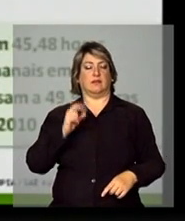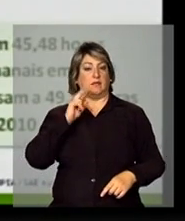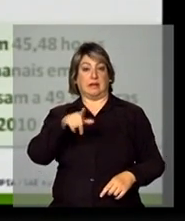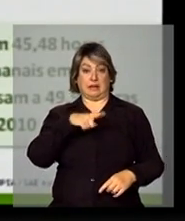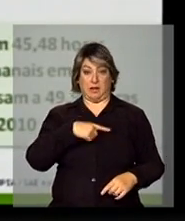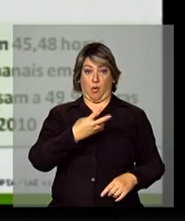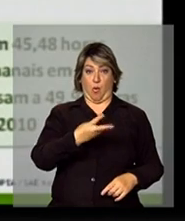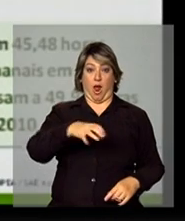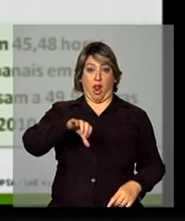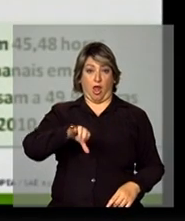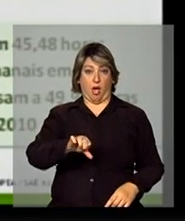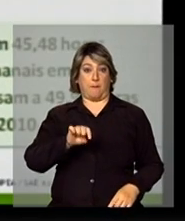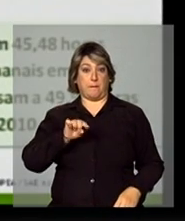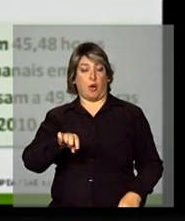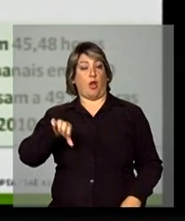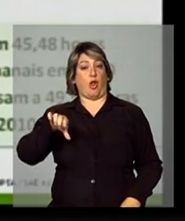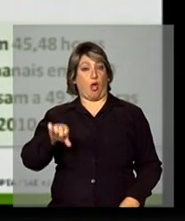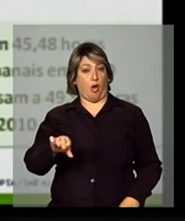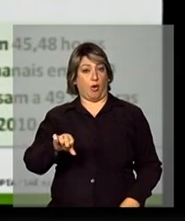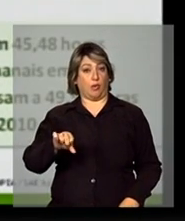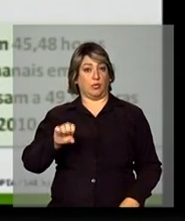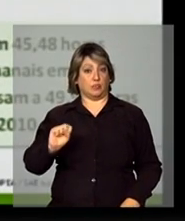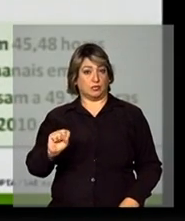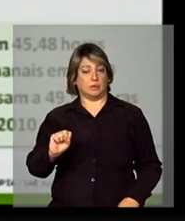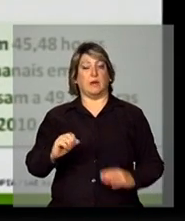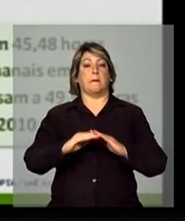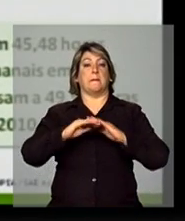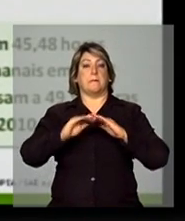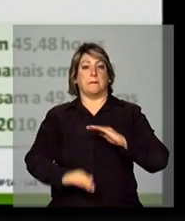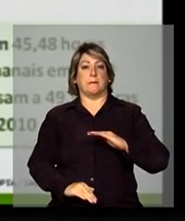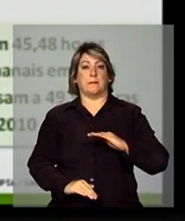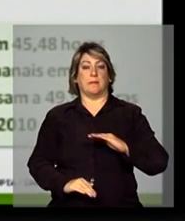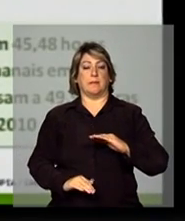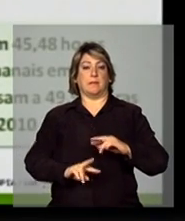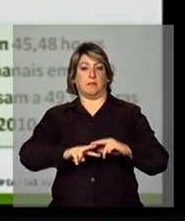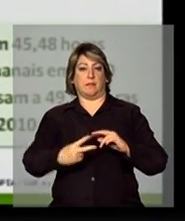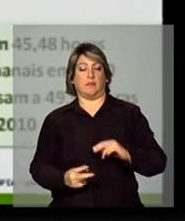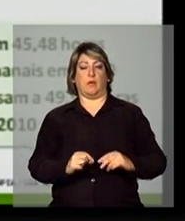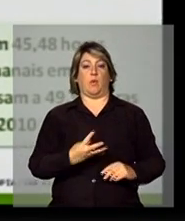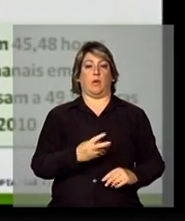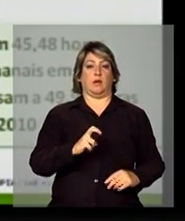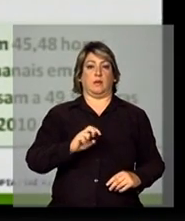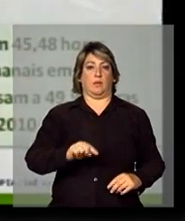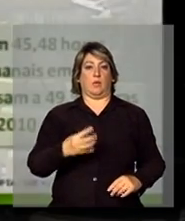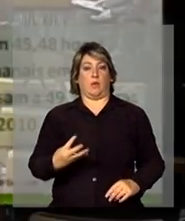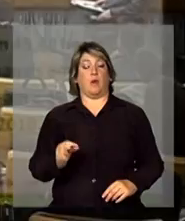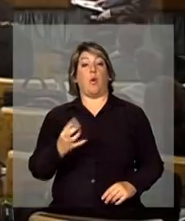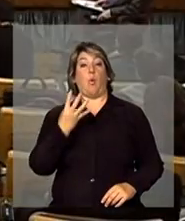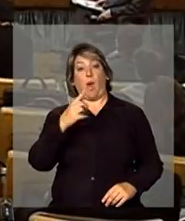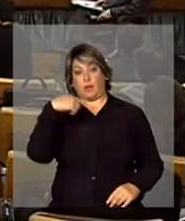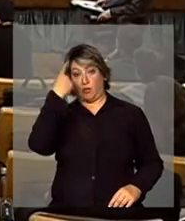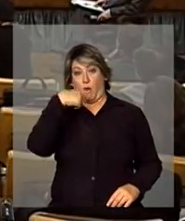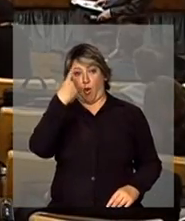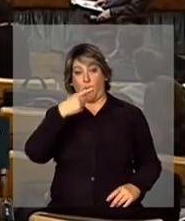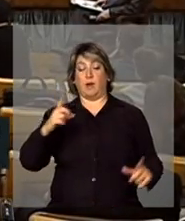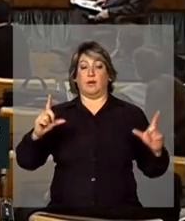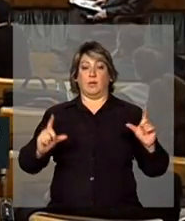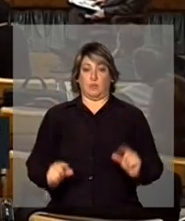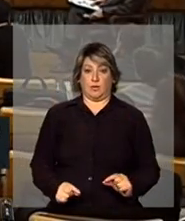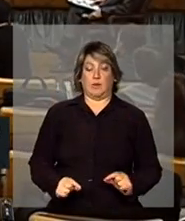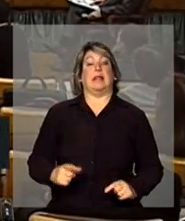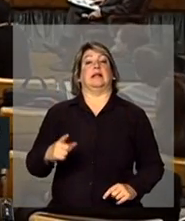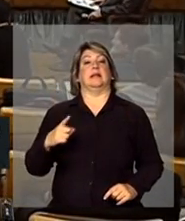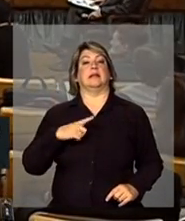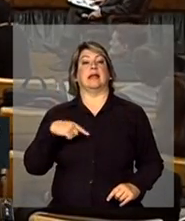cai de 49,98 para, está invertido, para 45,4, que é quatro horas. Ou seja, tem